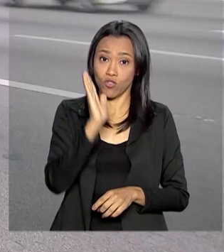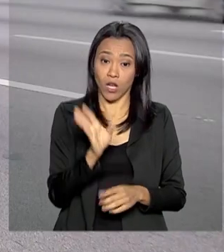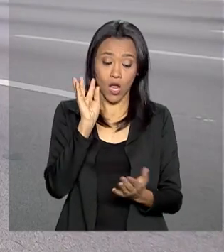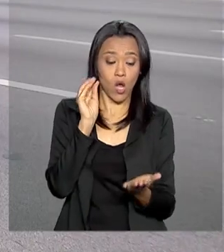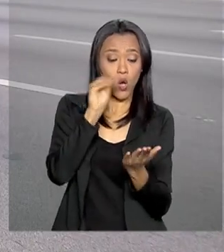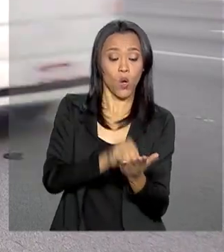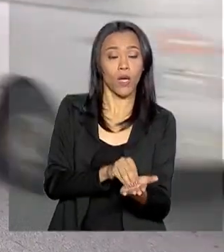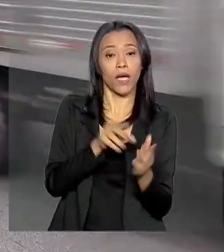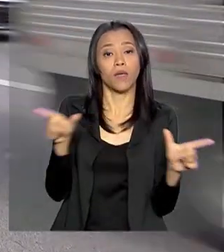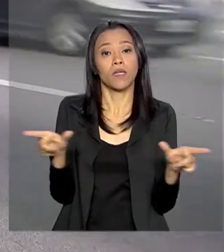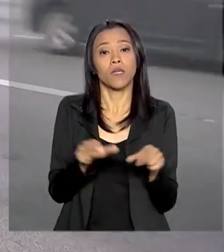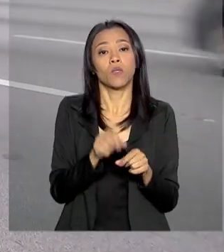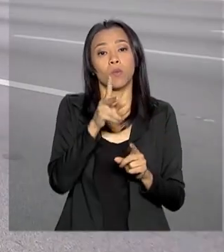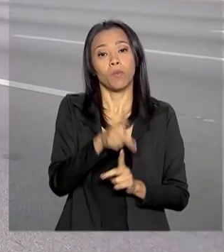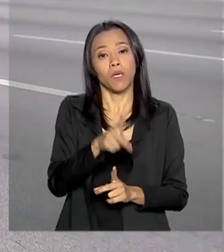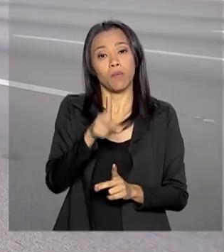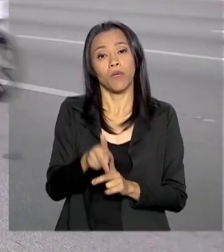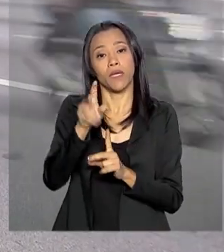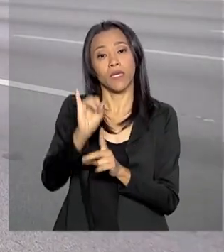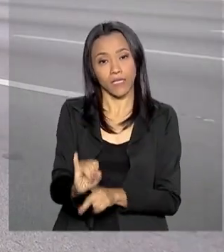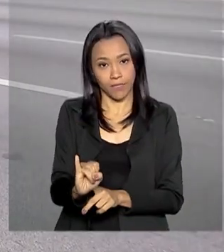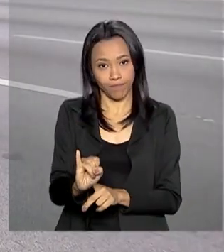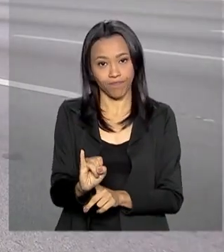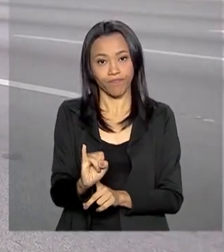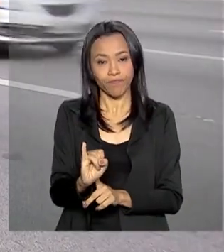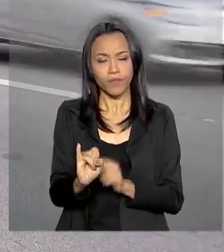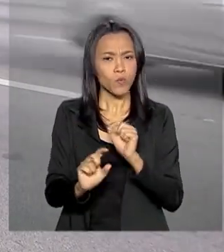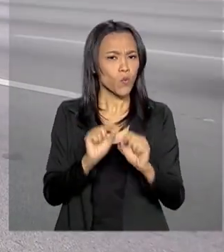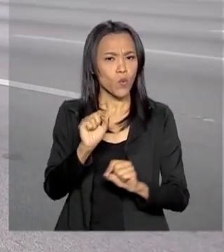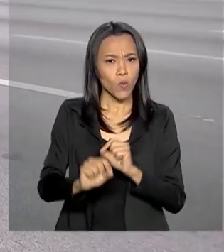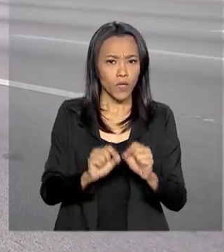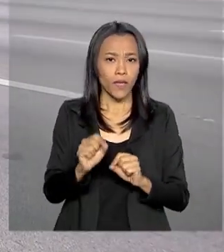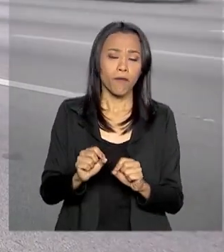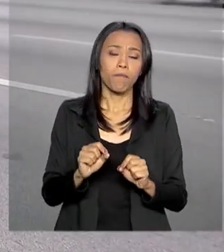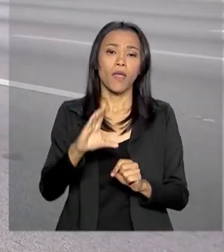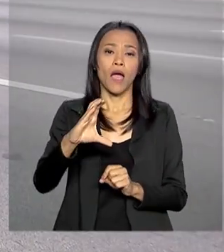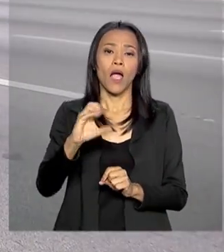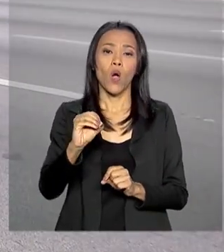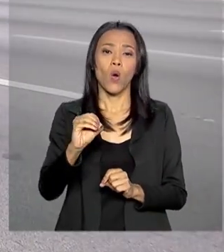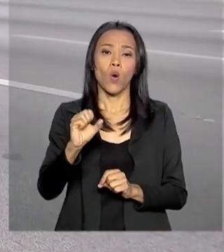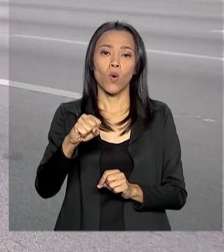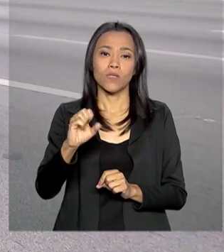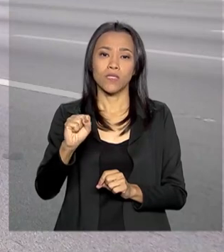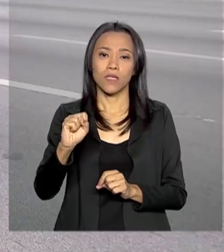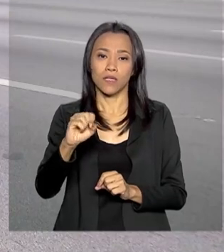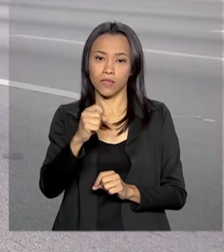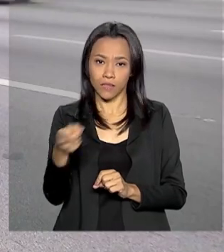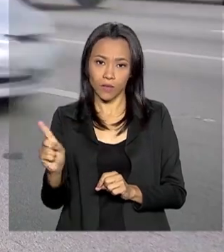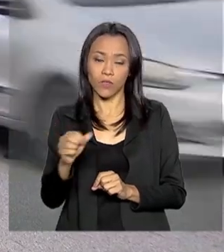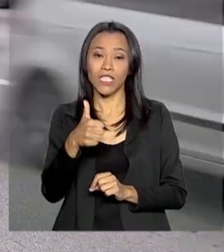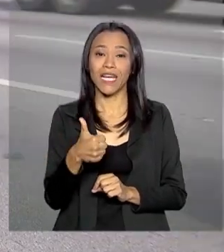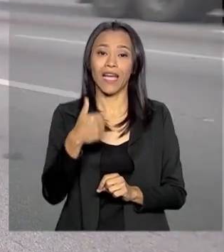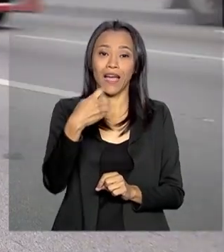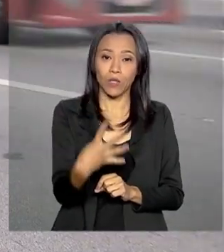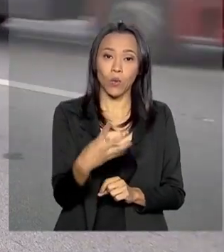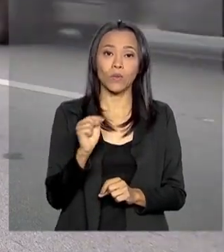PPI o Plano de Parcerias e Investimentos a concessão à iniciativa privada de 14